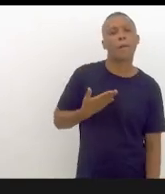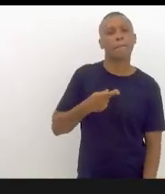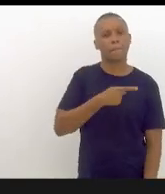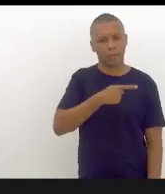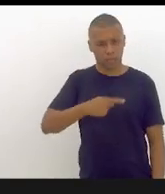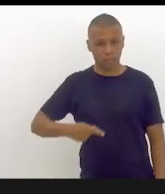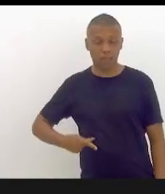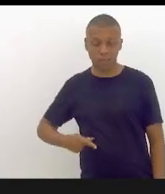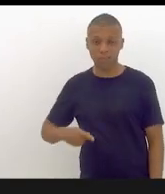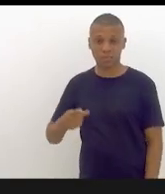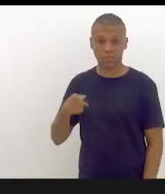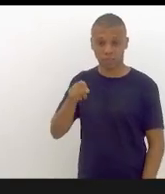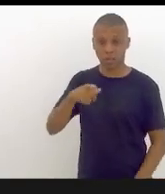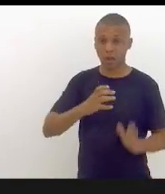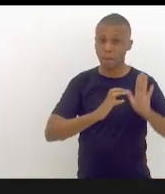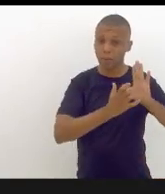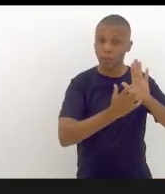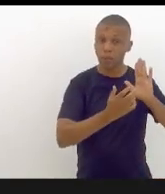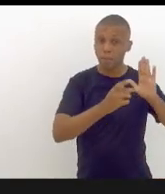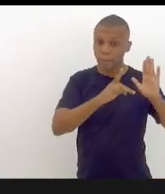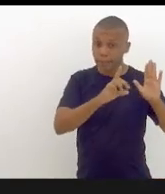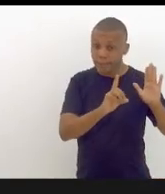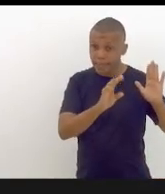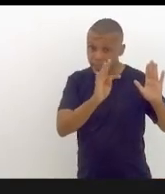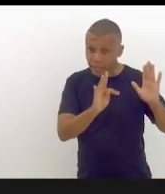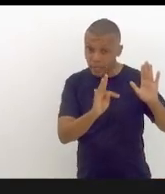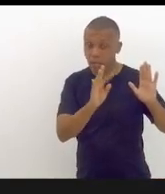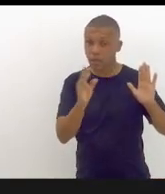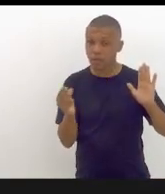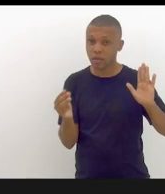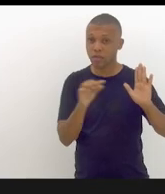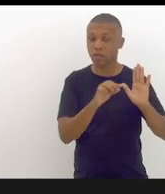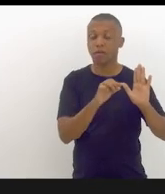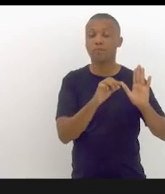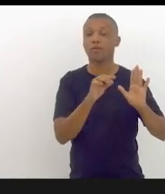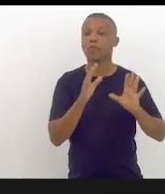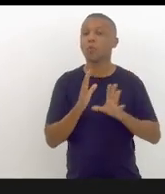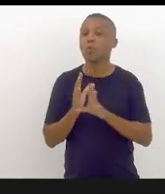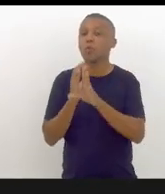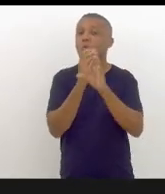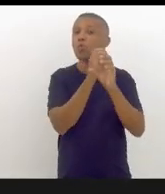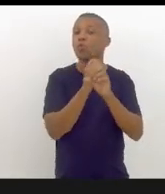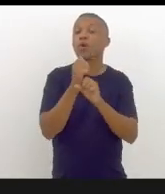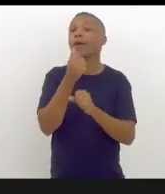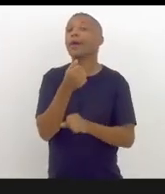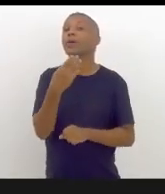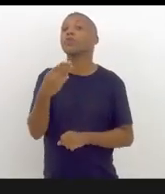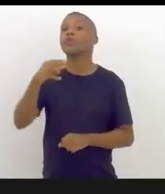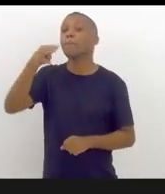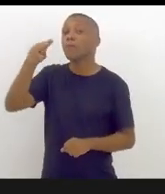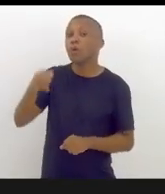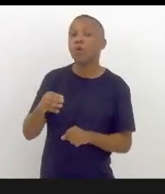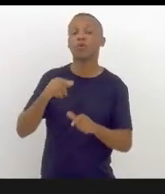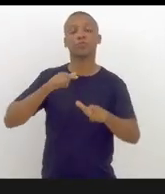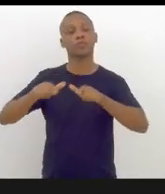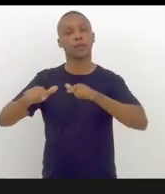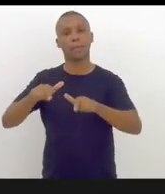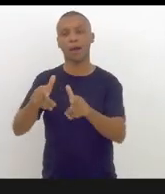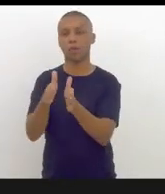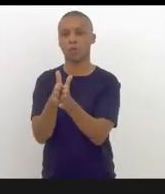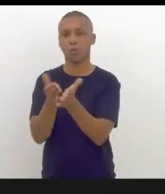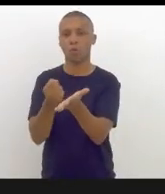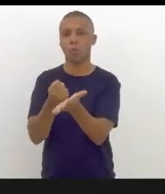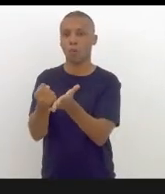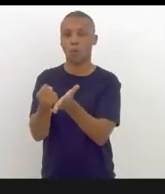saiu do PDT, era o Lupe, foram 14 milhões de empregos de carteira assinada naquela